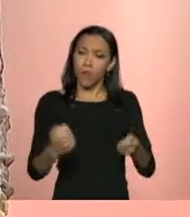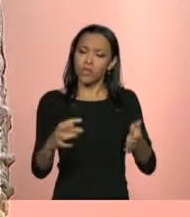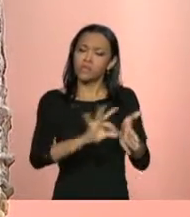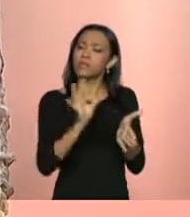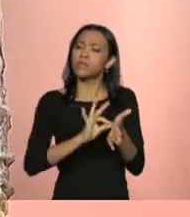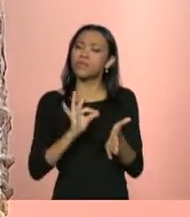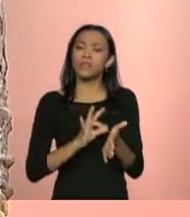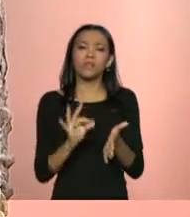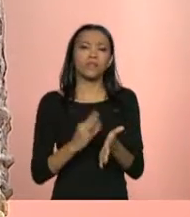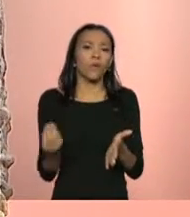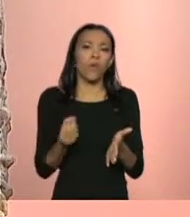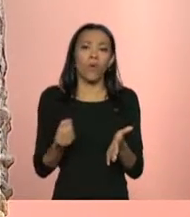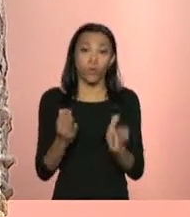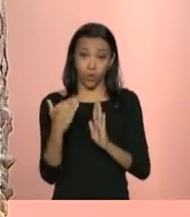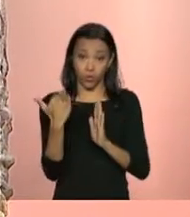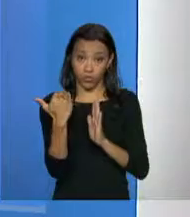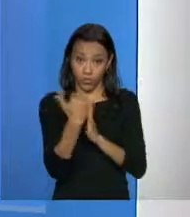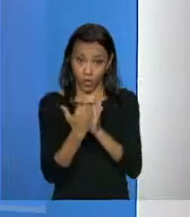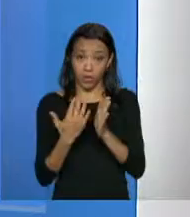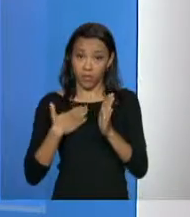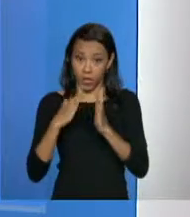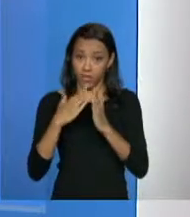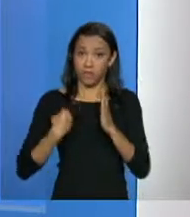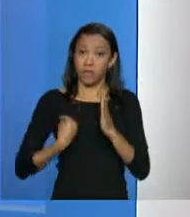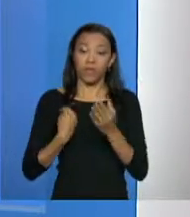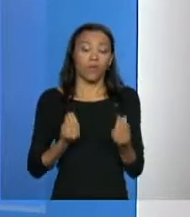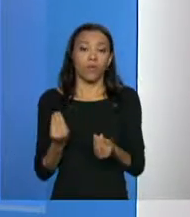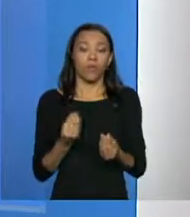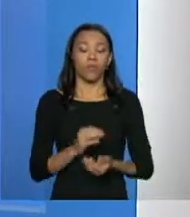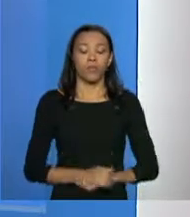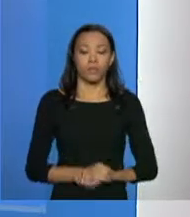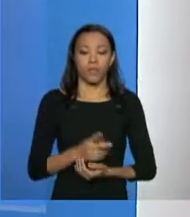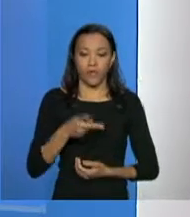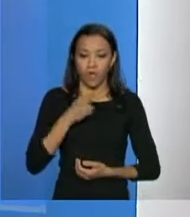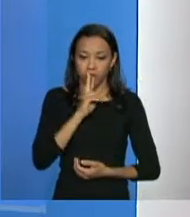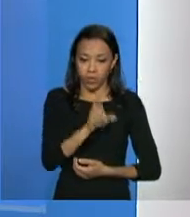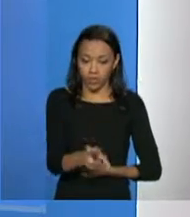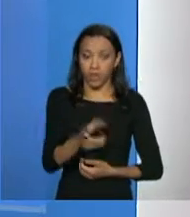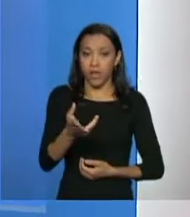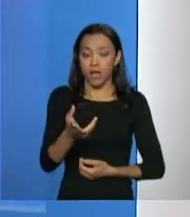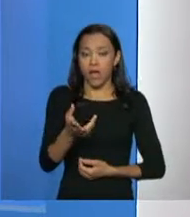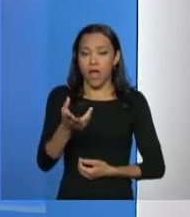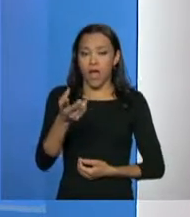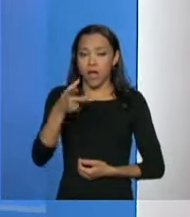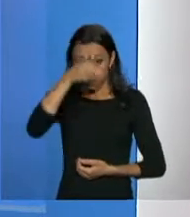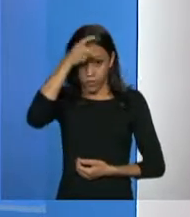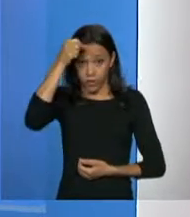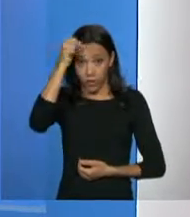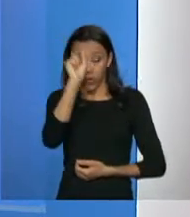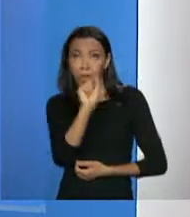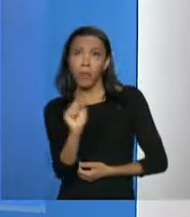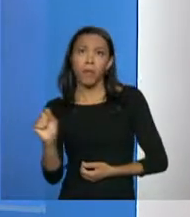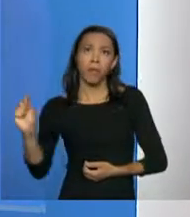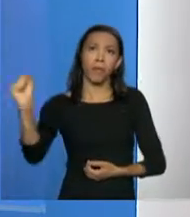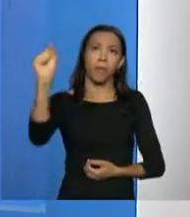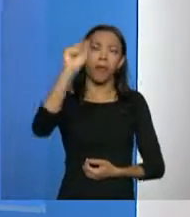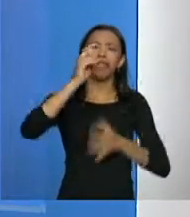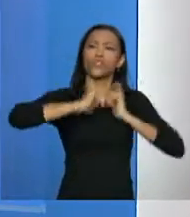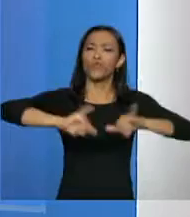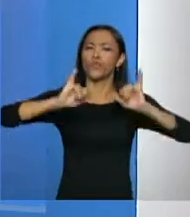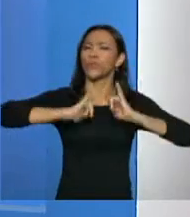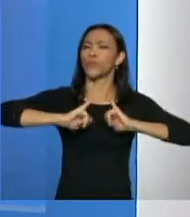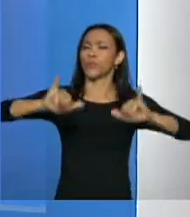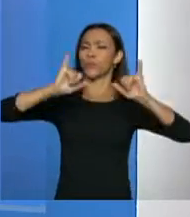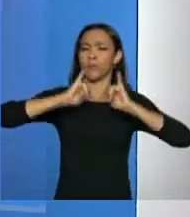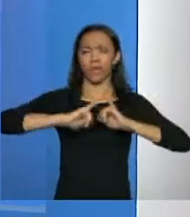inscrição, né? No Minha Casa Minha Vida. Então, como eu falei, em geral, as pessoas, as prefeituras, elas fazem saber, né? Elas fazem propagandas ou todo